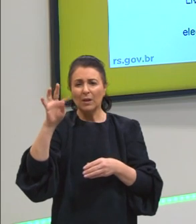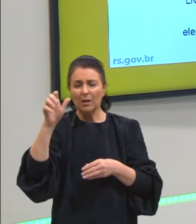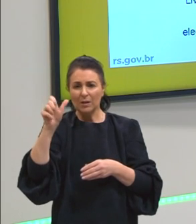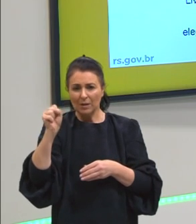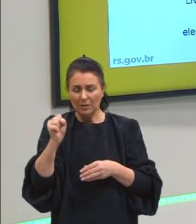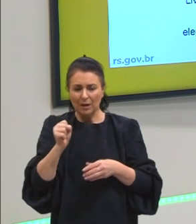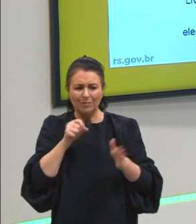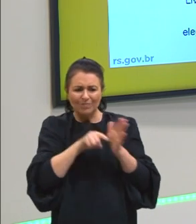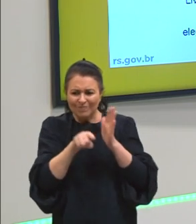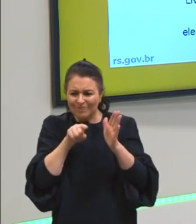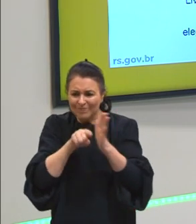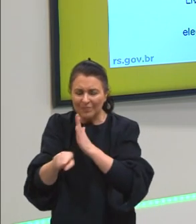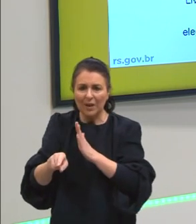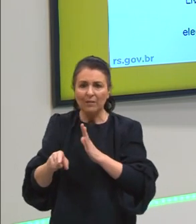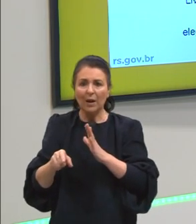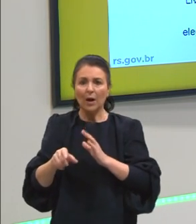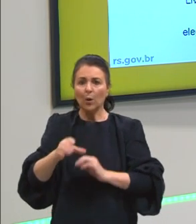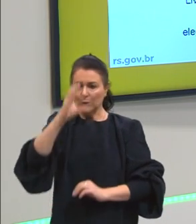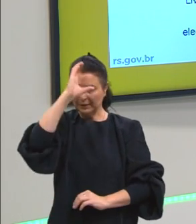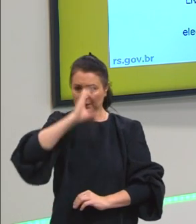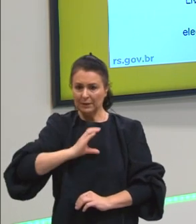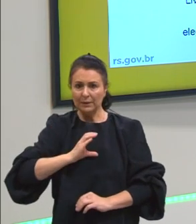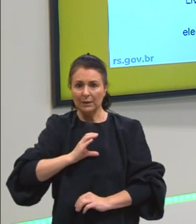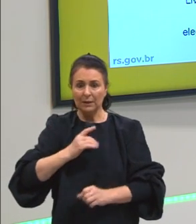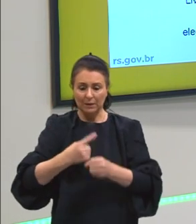polis de Atenas estavam